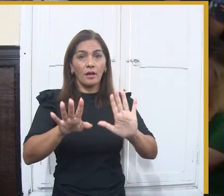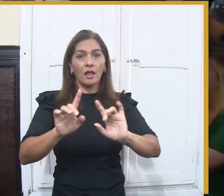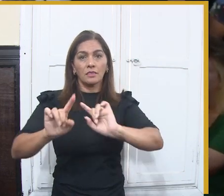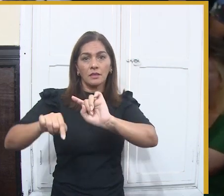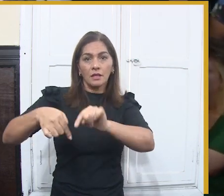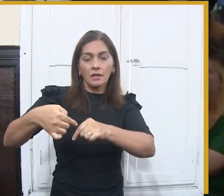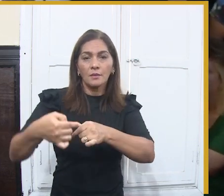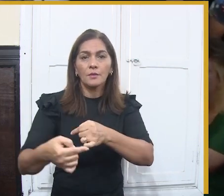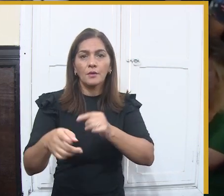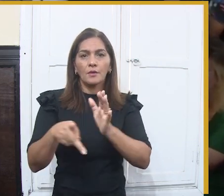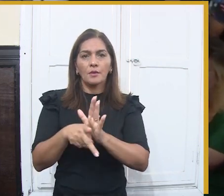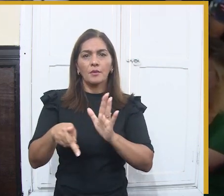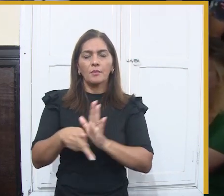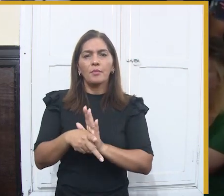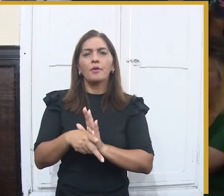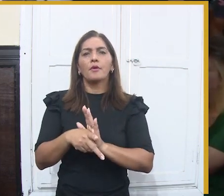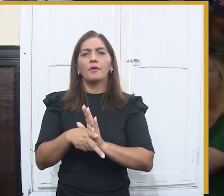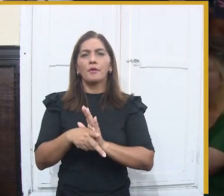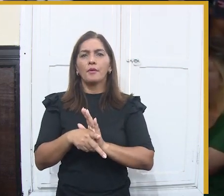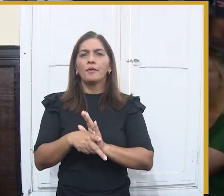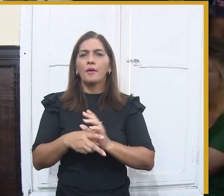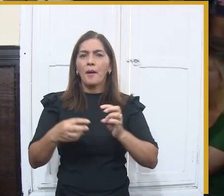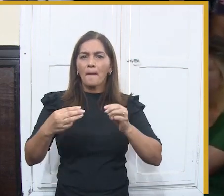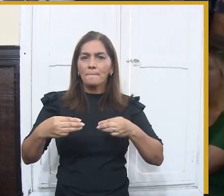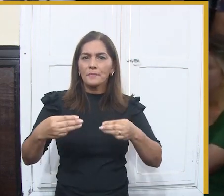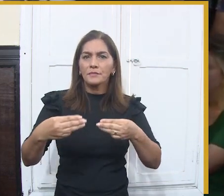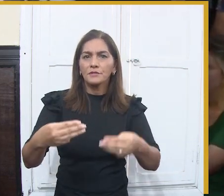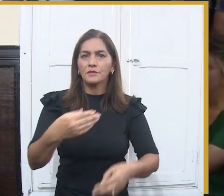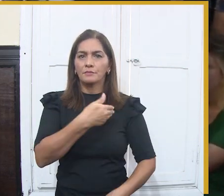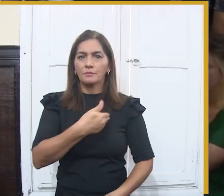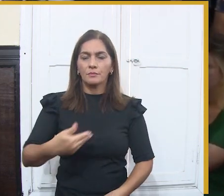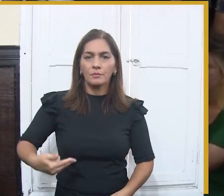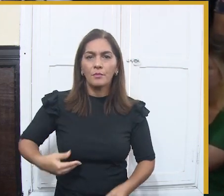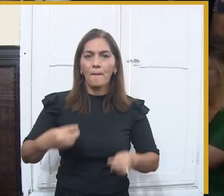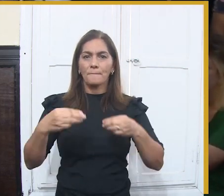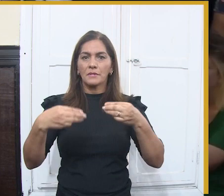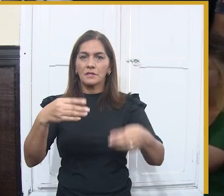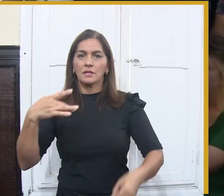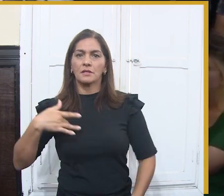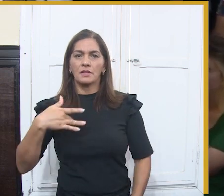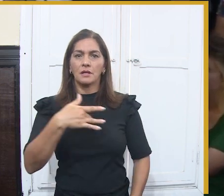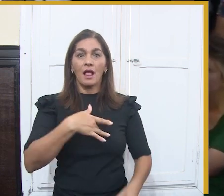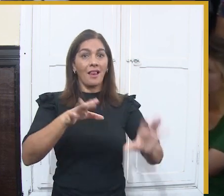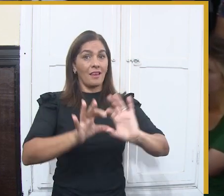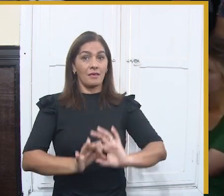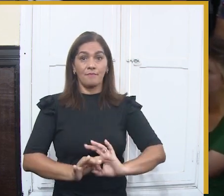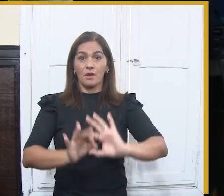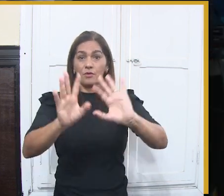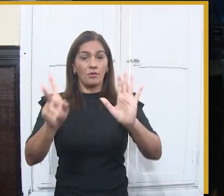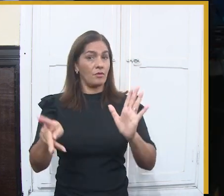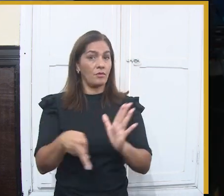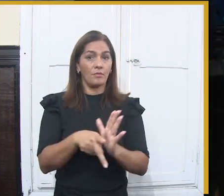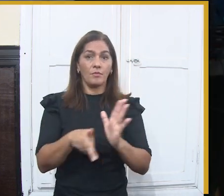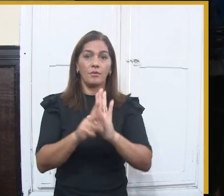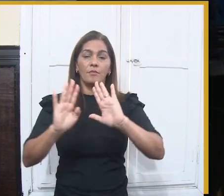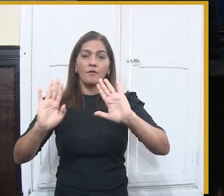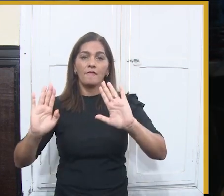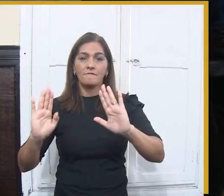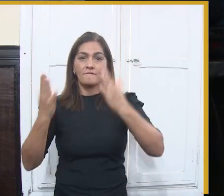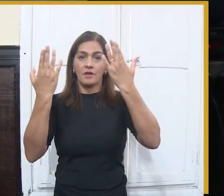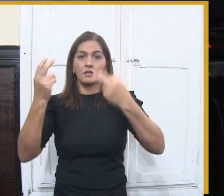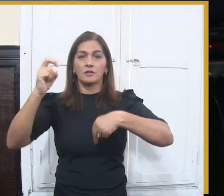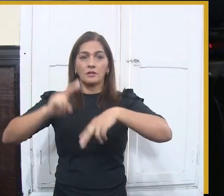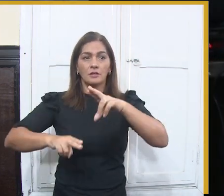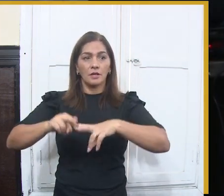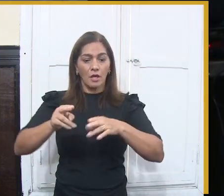2022 não houve carnaval, em fevereiro não aconteceu carnaval por conta dos receios sanitários.